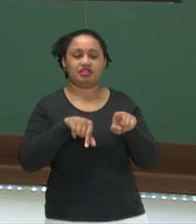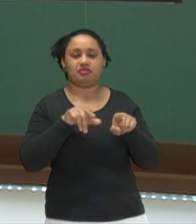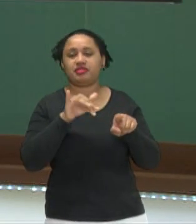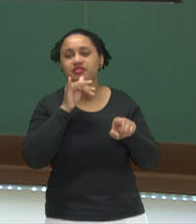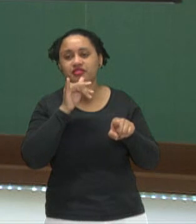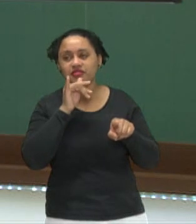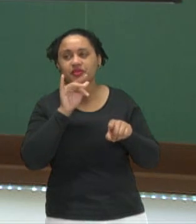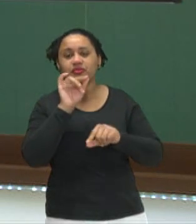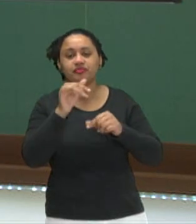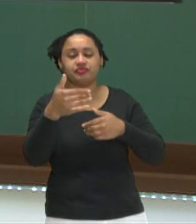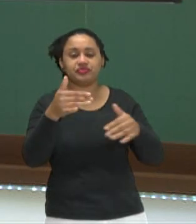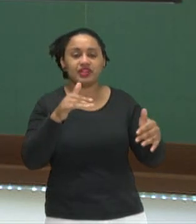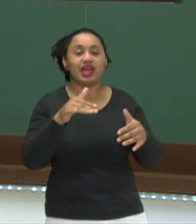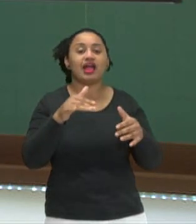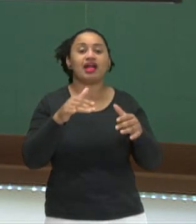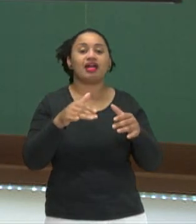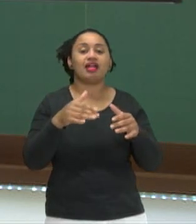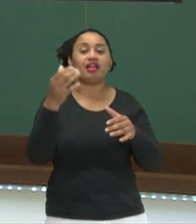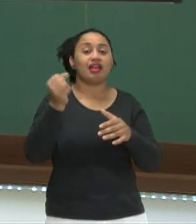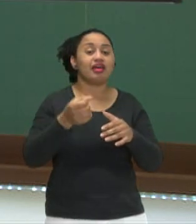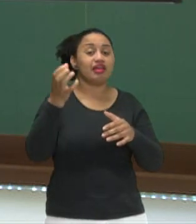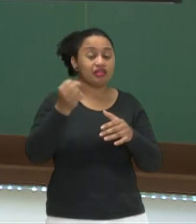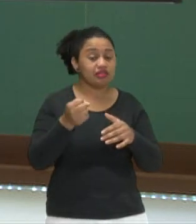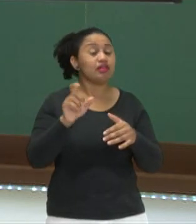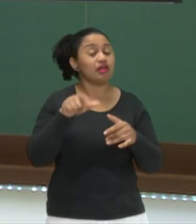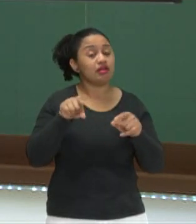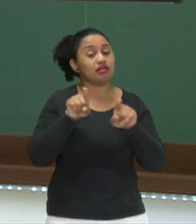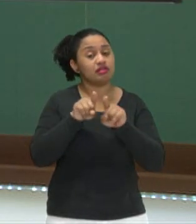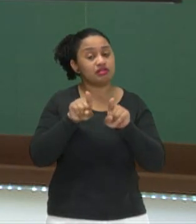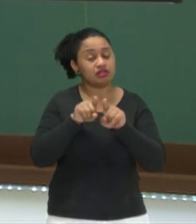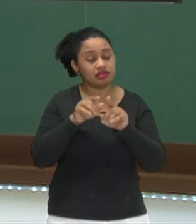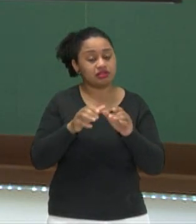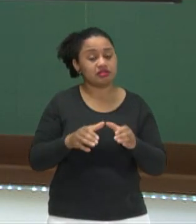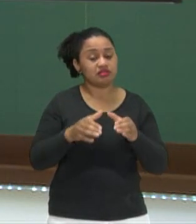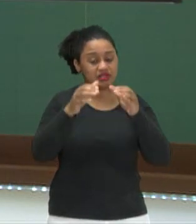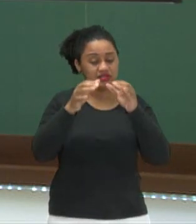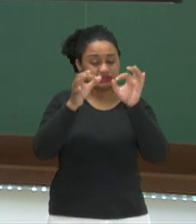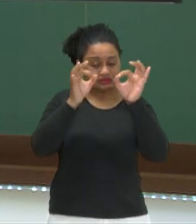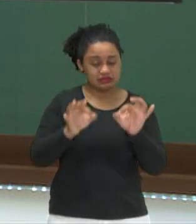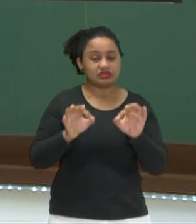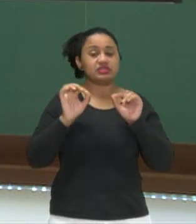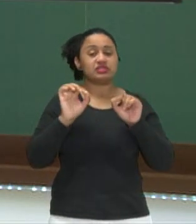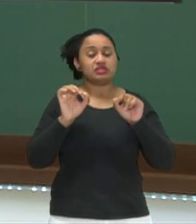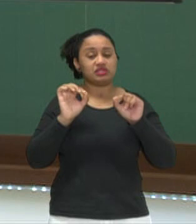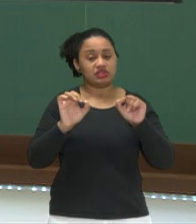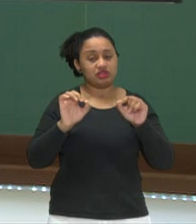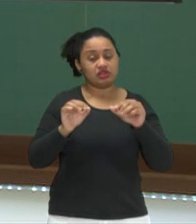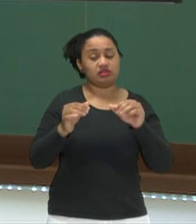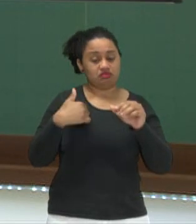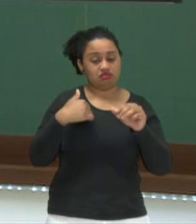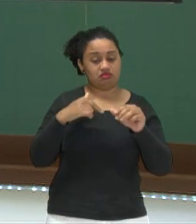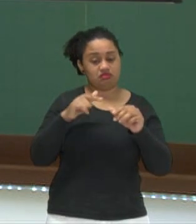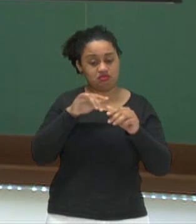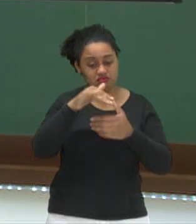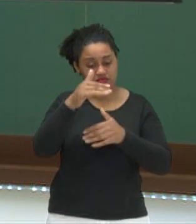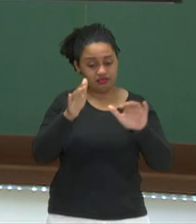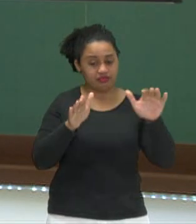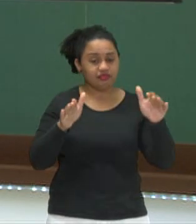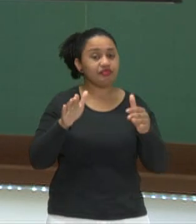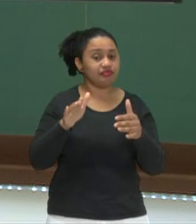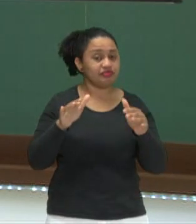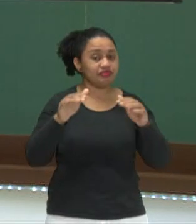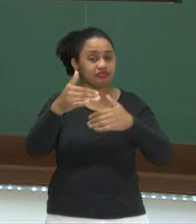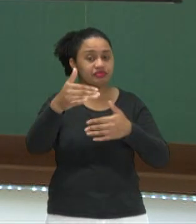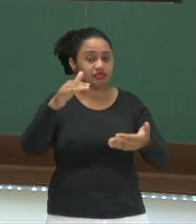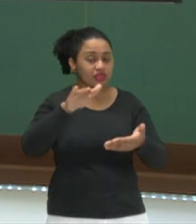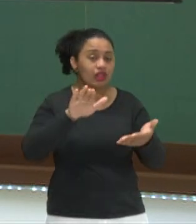Por exemplo, a caixa de leite. A caixa de leite é o formato exatamente de um paralelepípedo. E por que ele